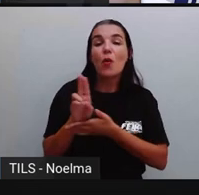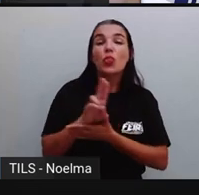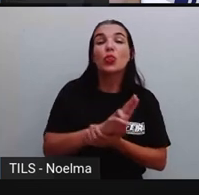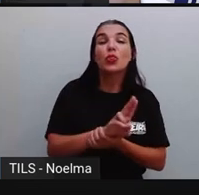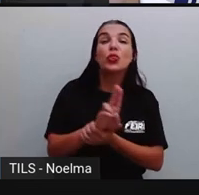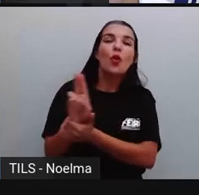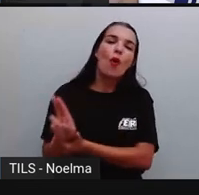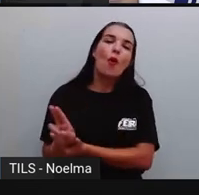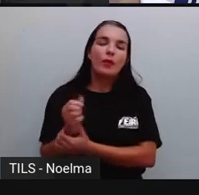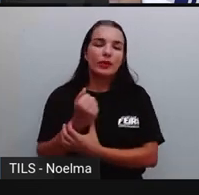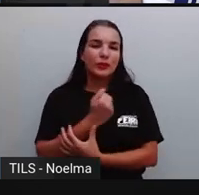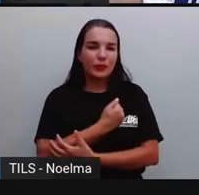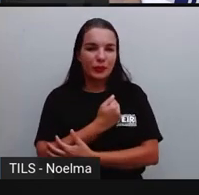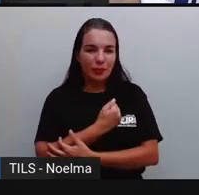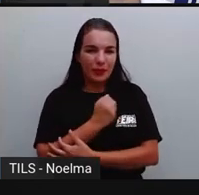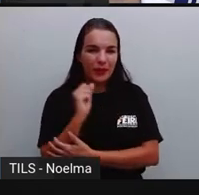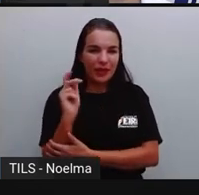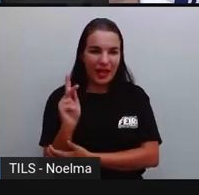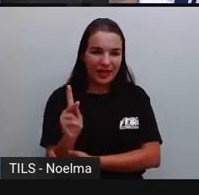do número, tá bom?